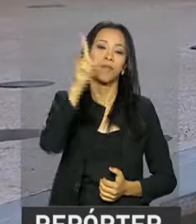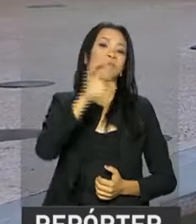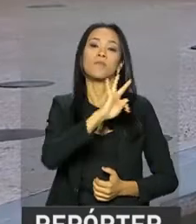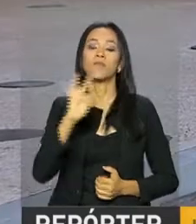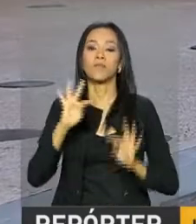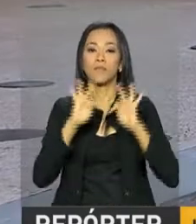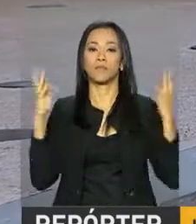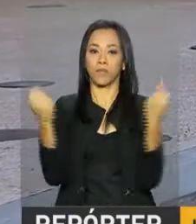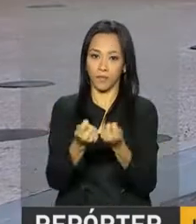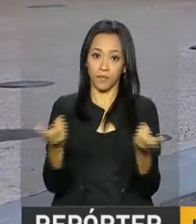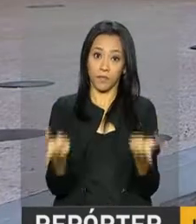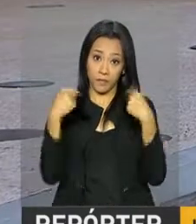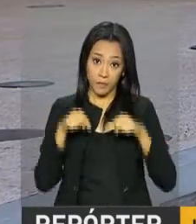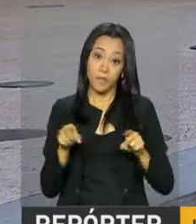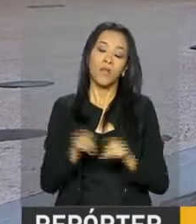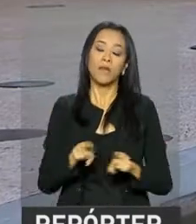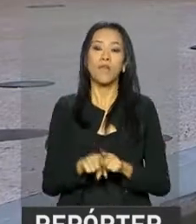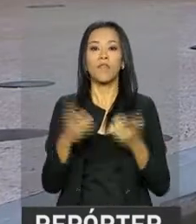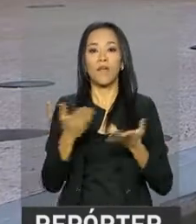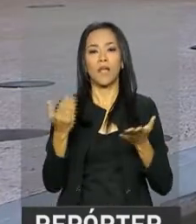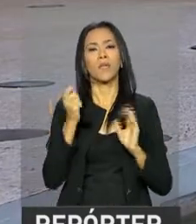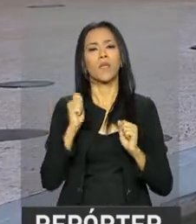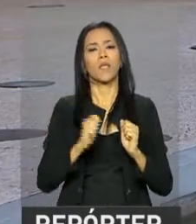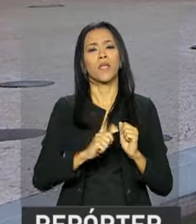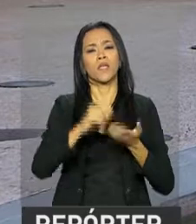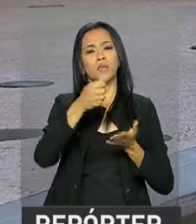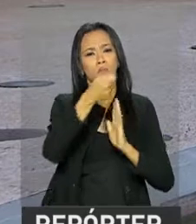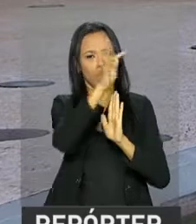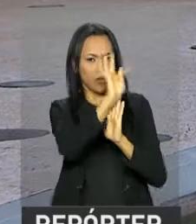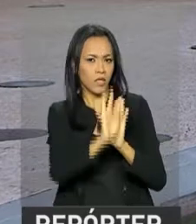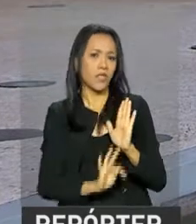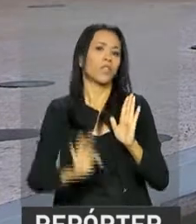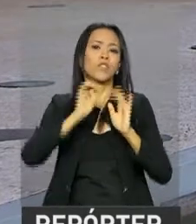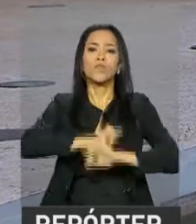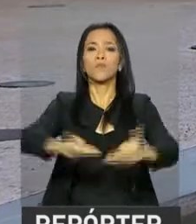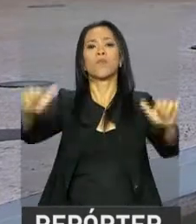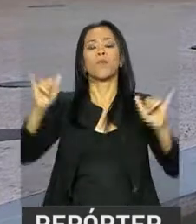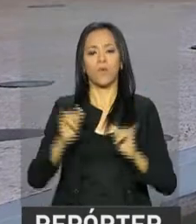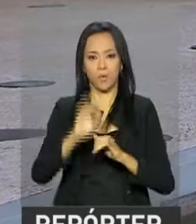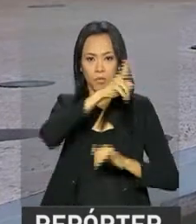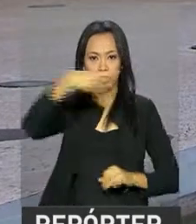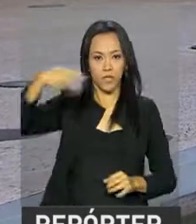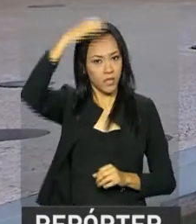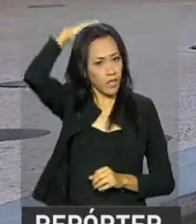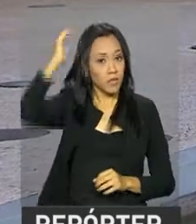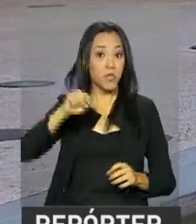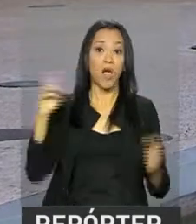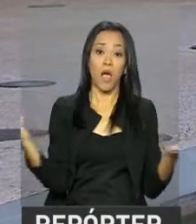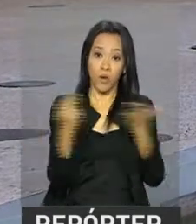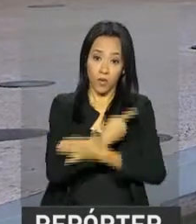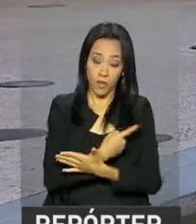todos. É isso mesmo, eu vou começar falando aí dessa mensagem que o presidente Michel Temer enviou em função dos ataques e atentados terroristas que